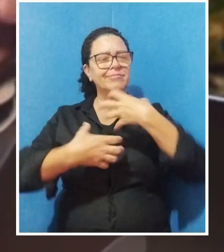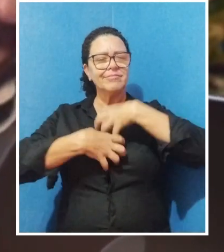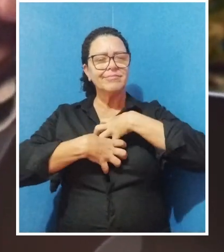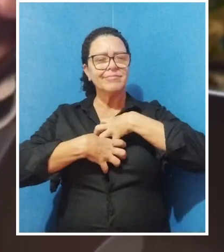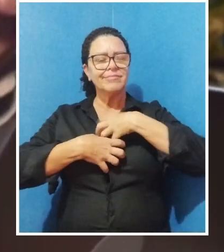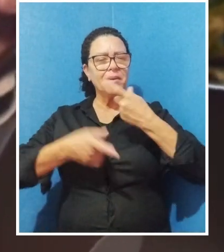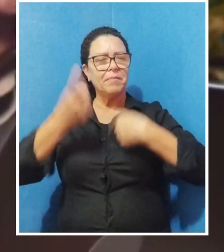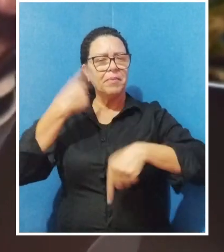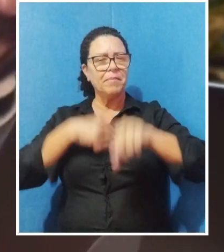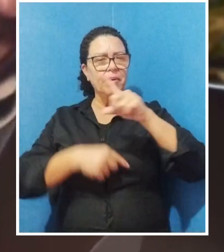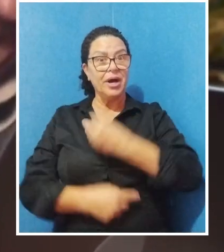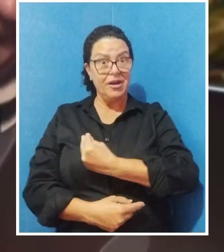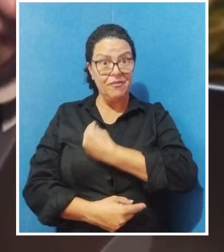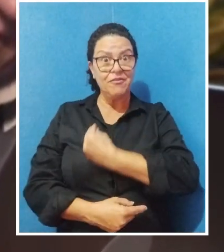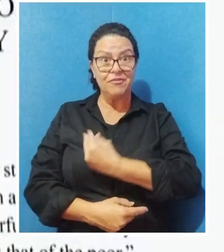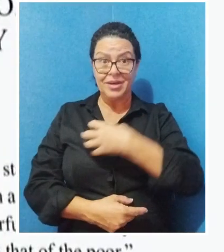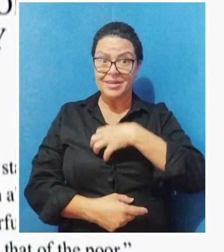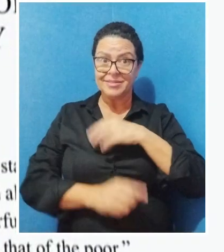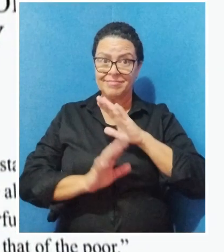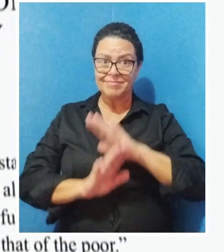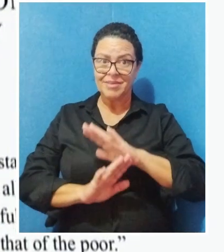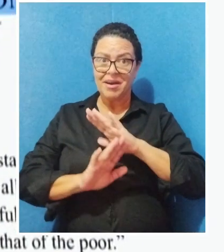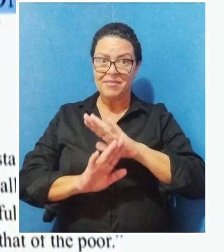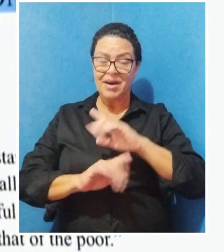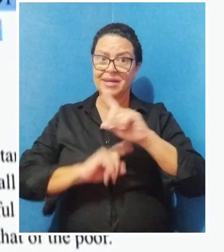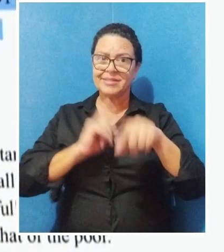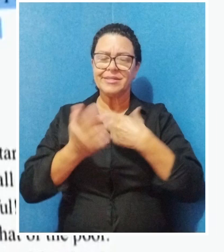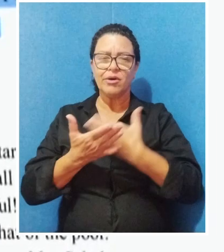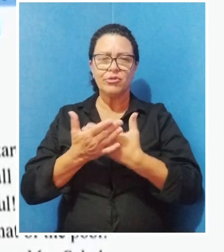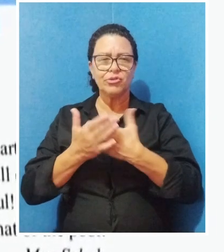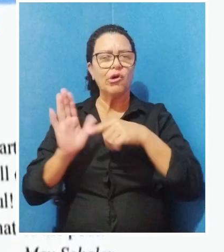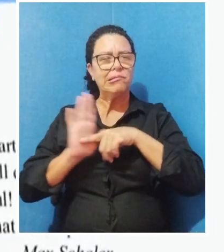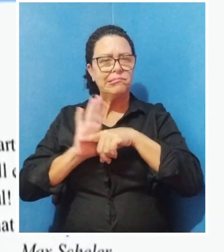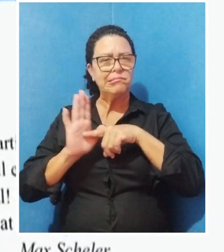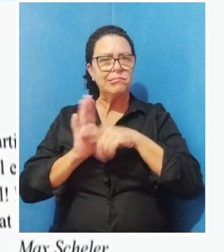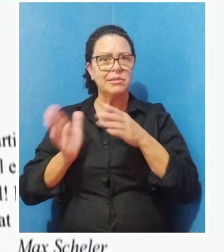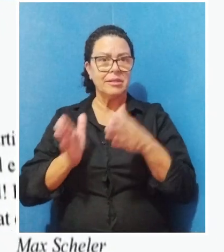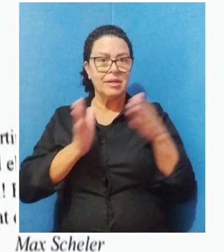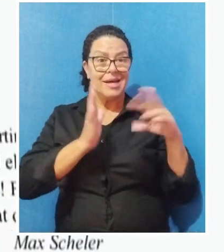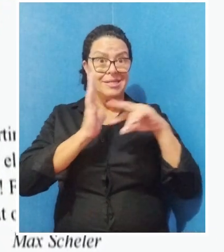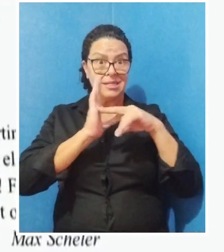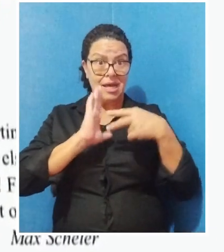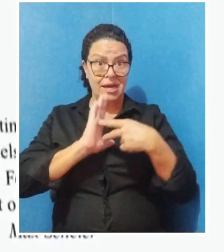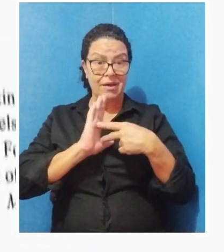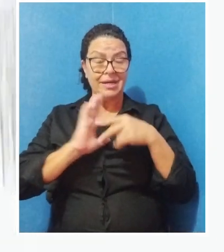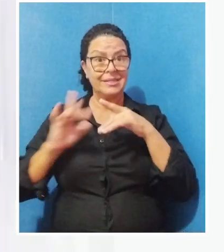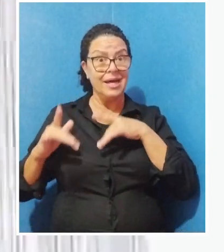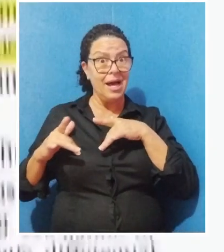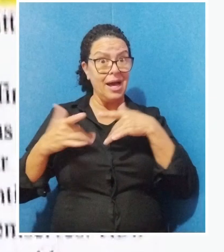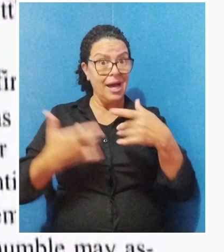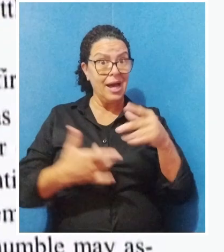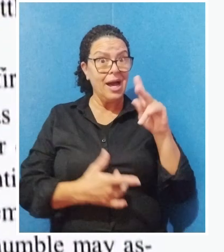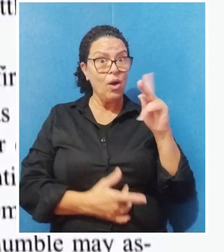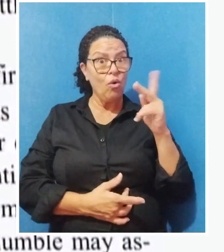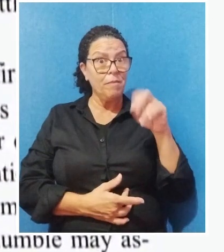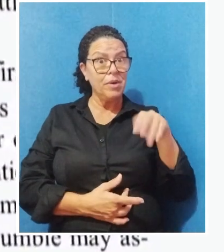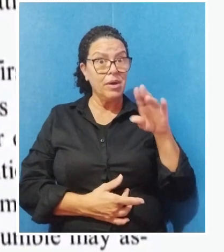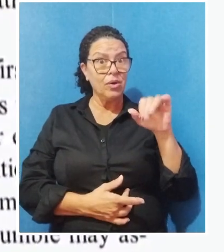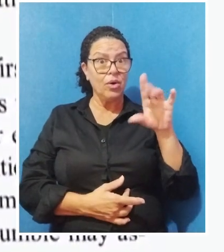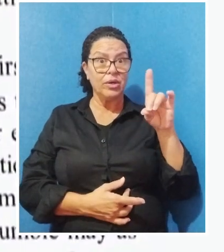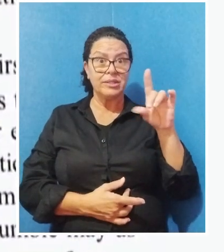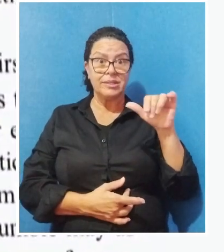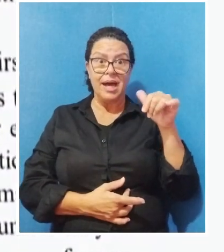isso tem no nosso estilo de vida tem sido lenta. Segundo estudos, parte do significado da humildade é